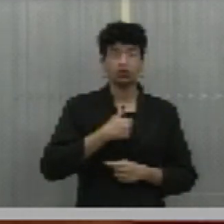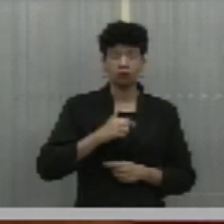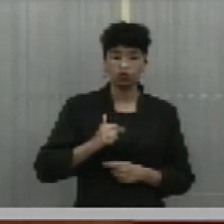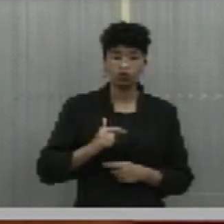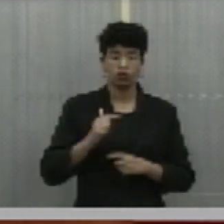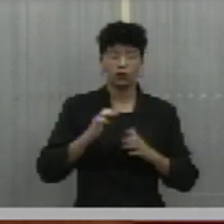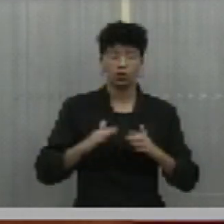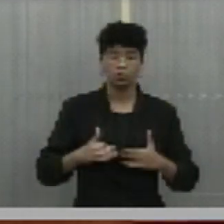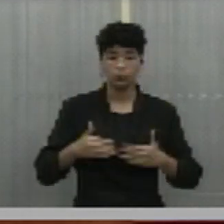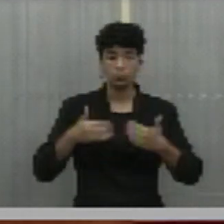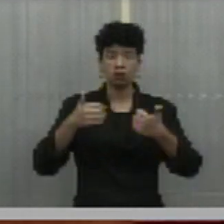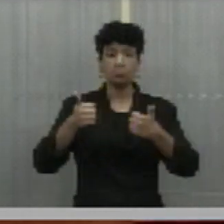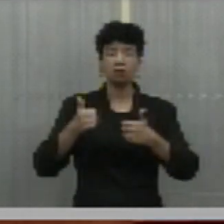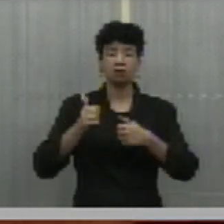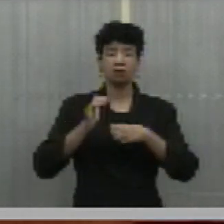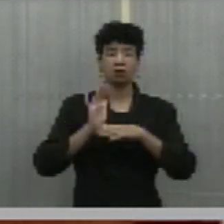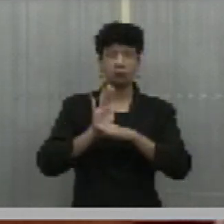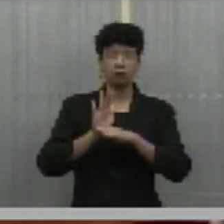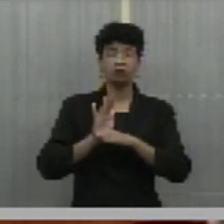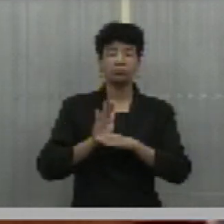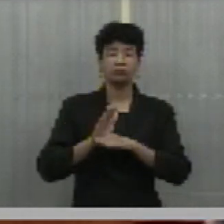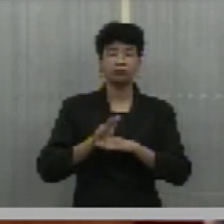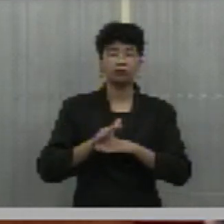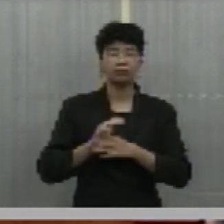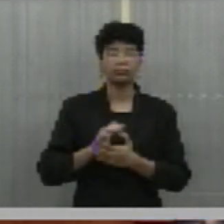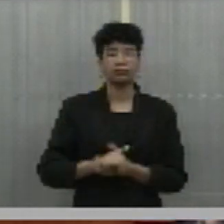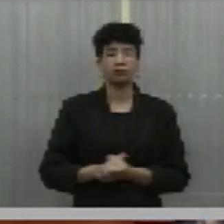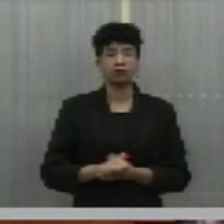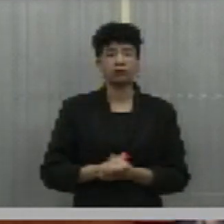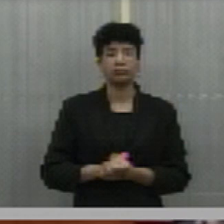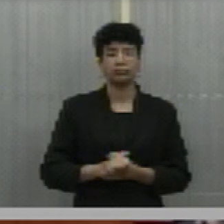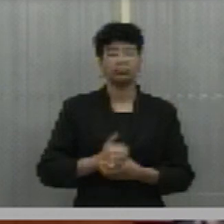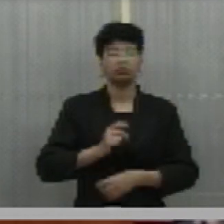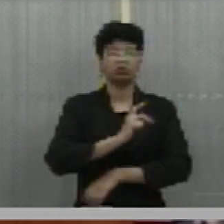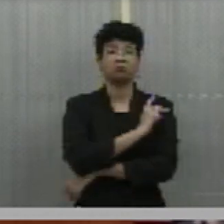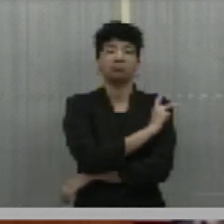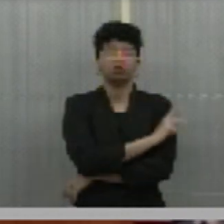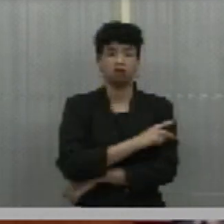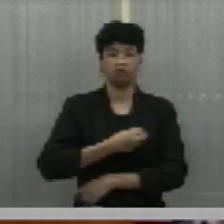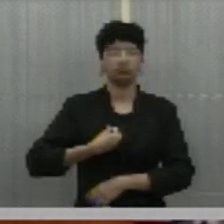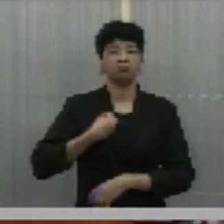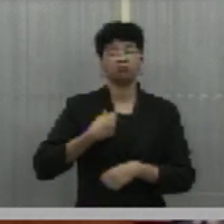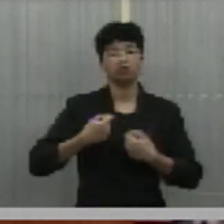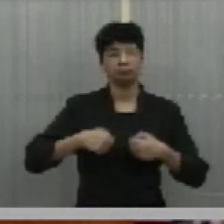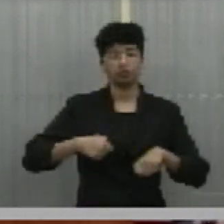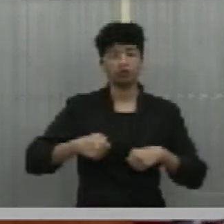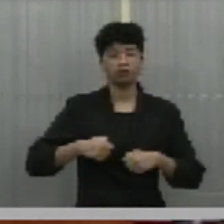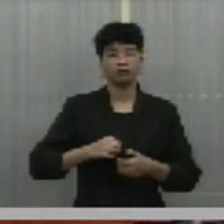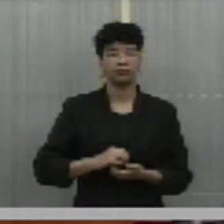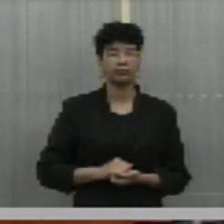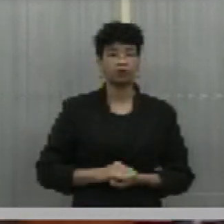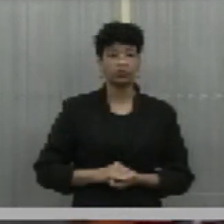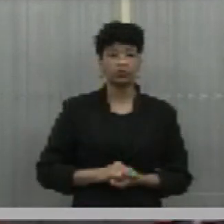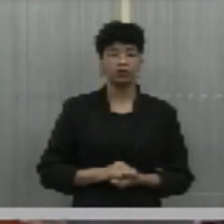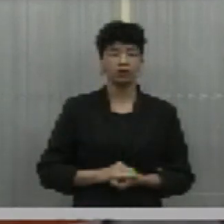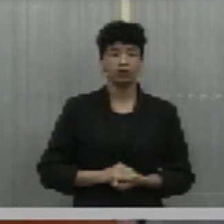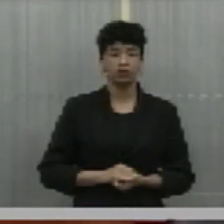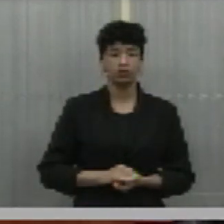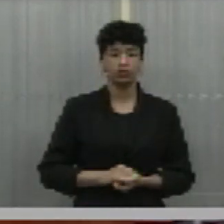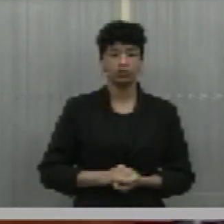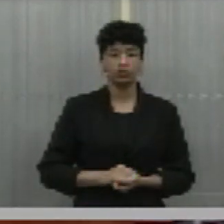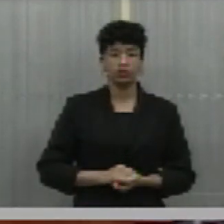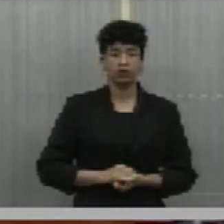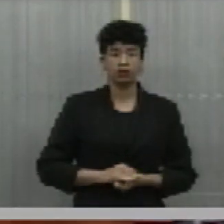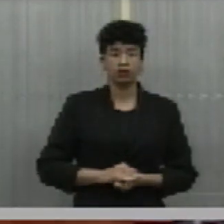para melhorar o atendimento aqui do piauiense que está nessa situação. Mas eu queria aqui só